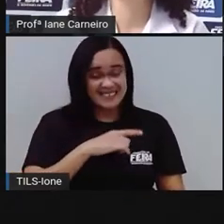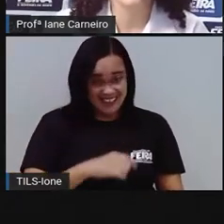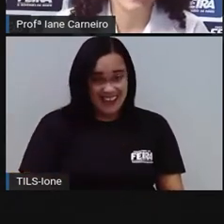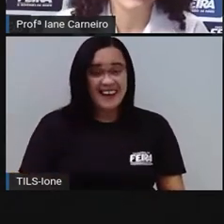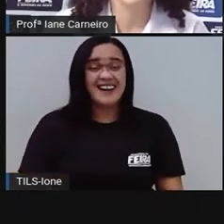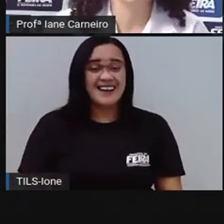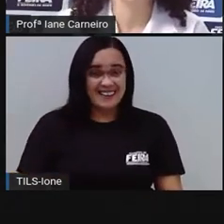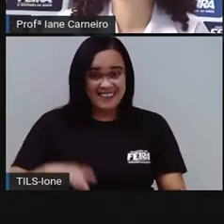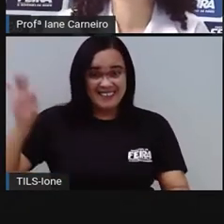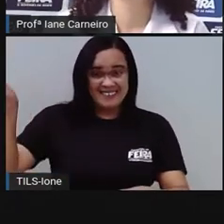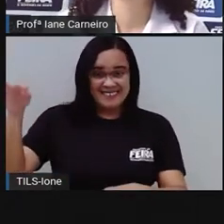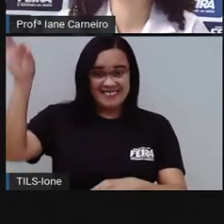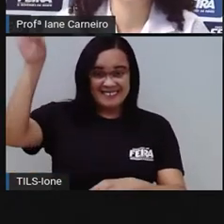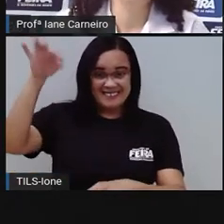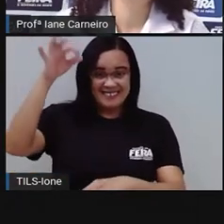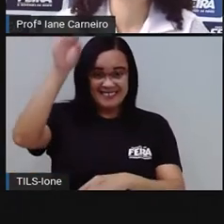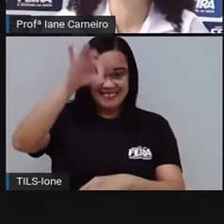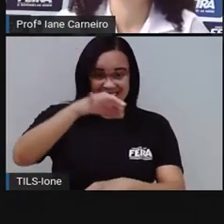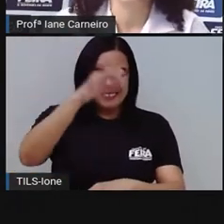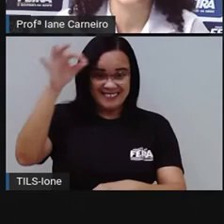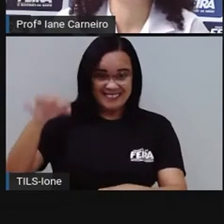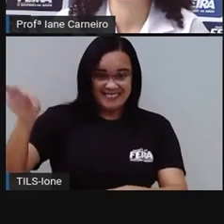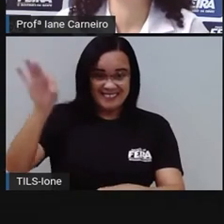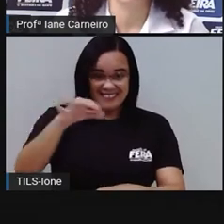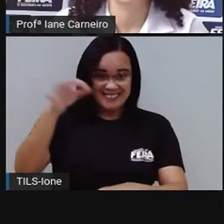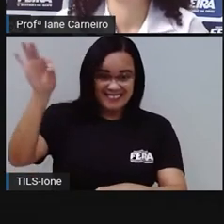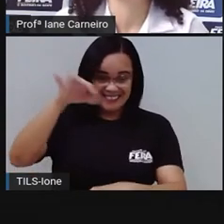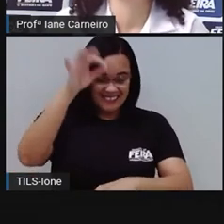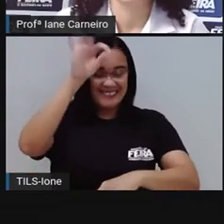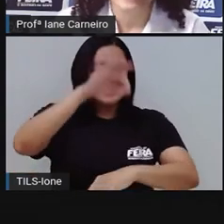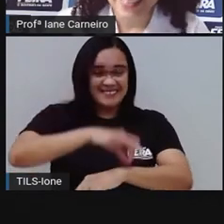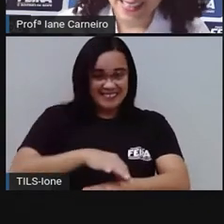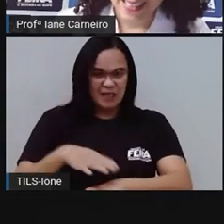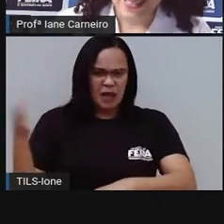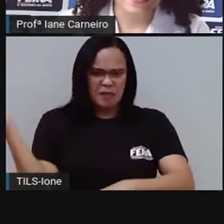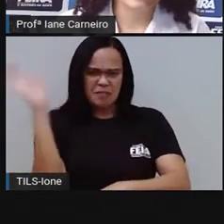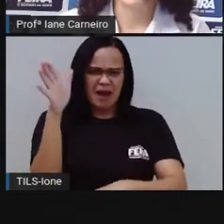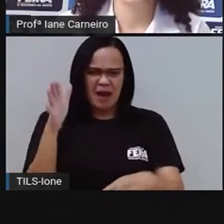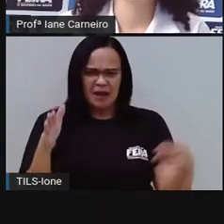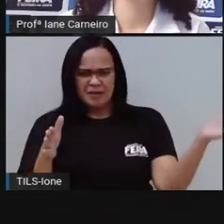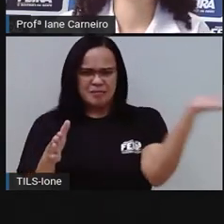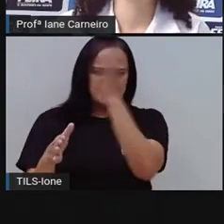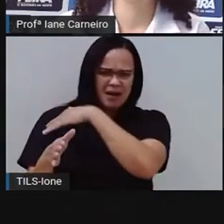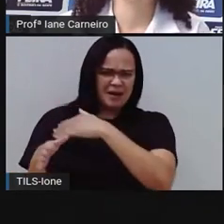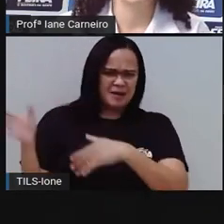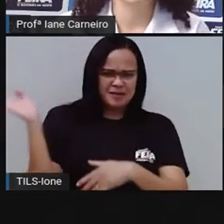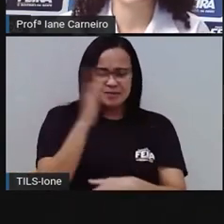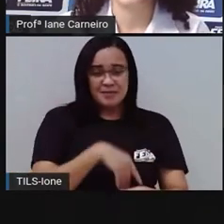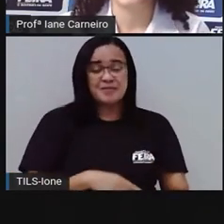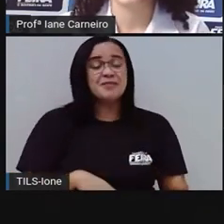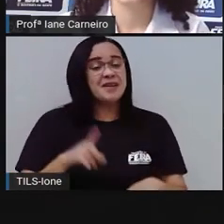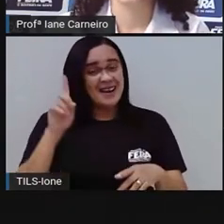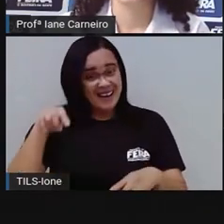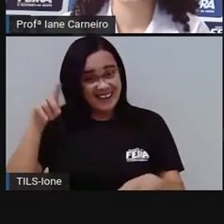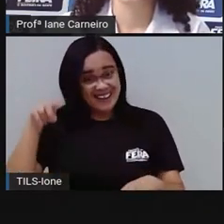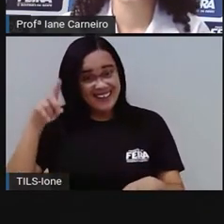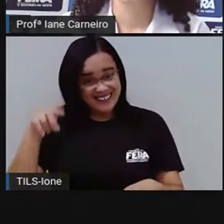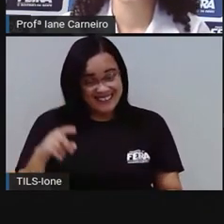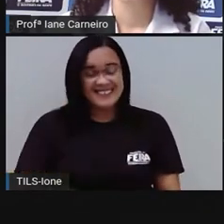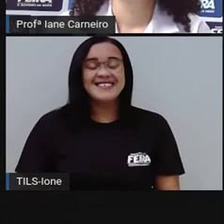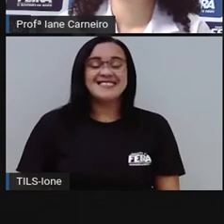muito chatinho, né? E ele, o bichinho, ele recebe bofetada, né? Porque ninguém gosta de ter o sono atrapalhado.